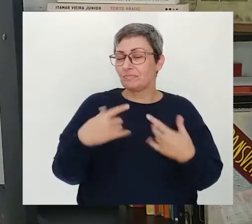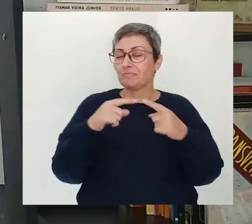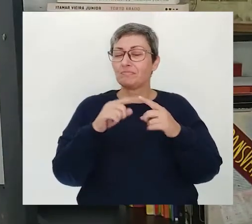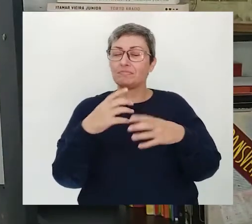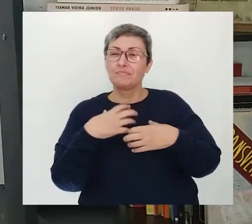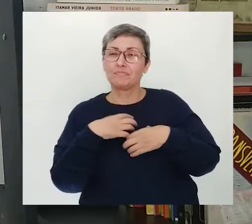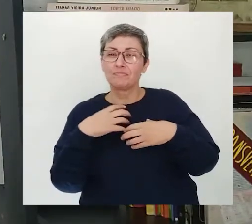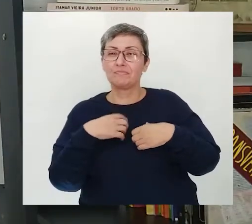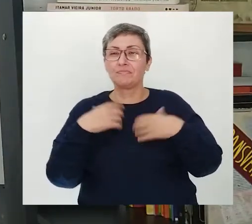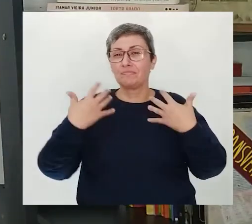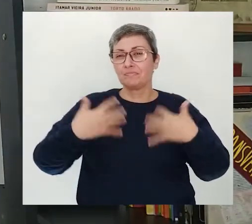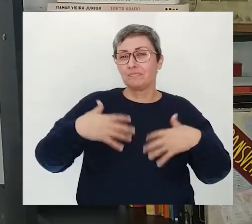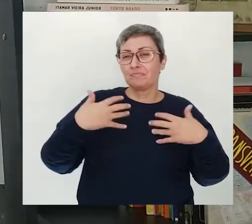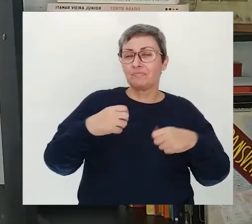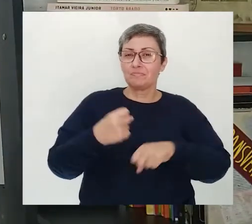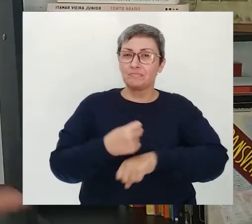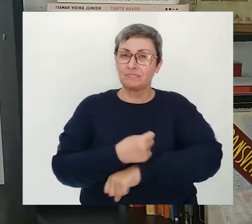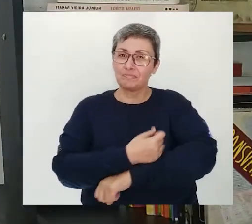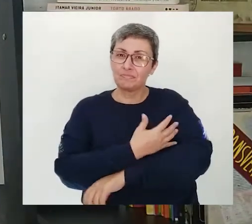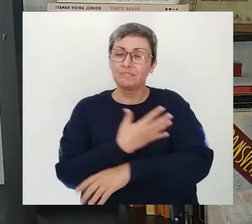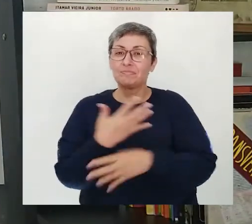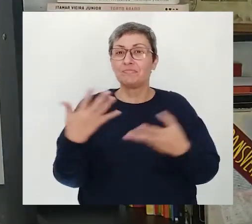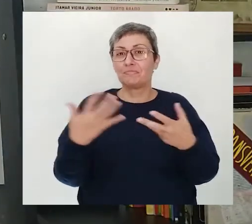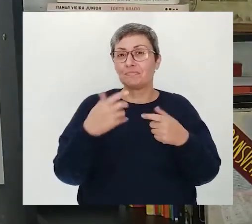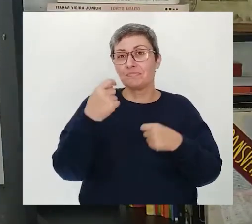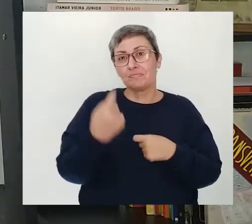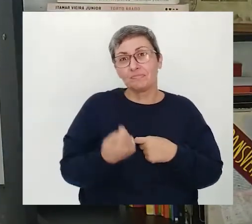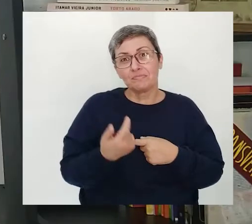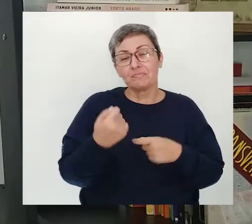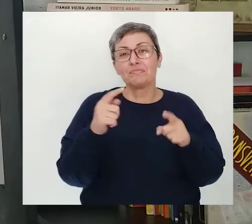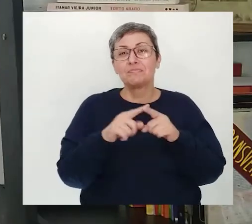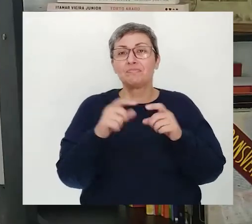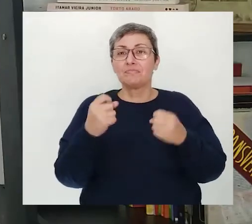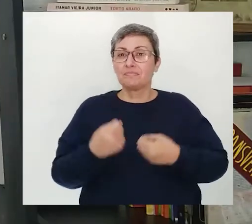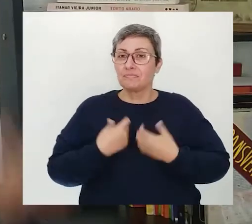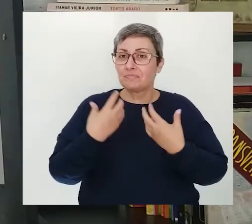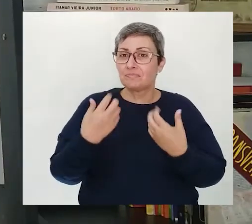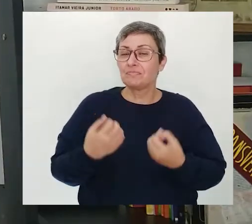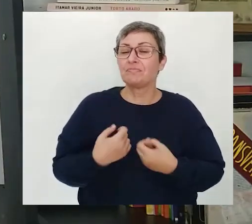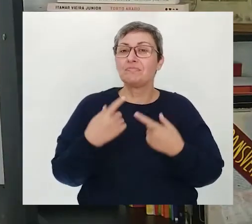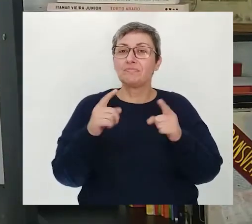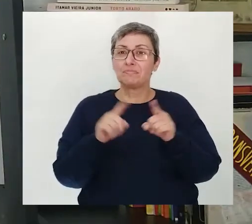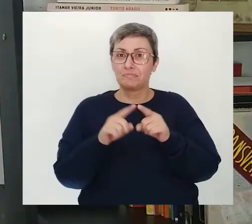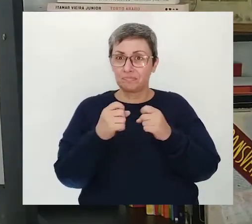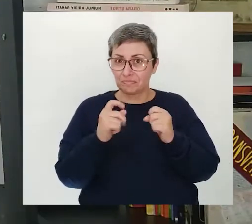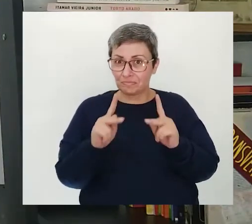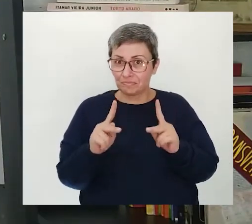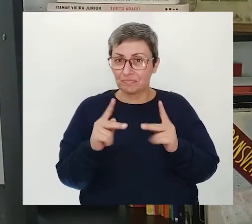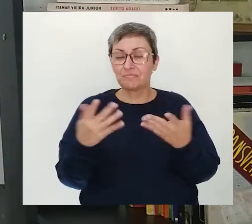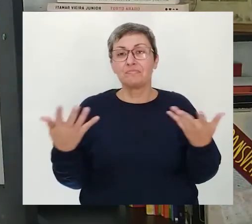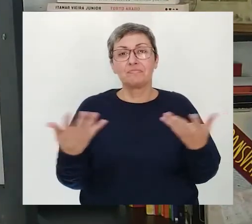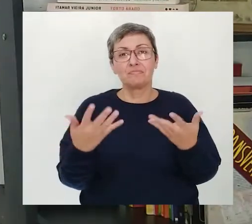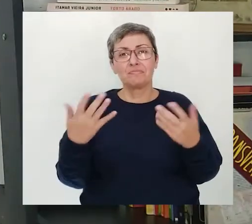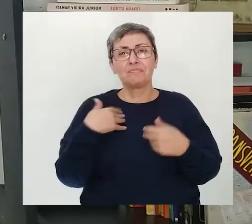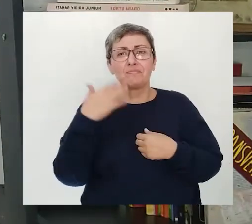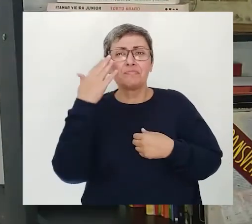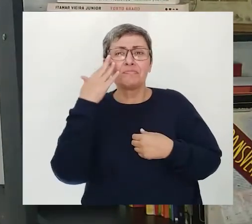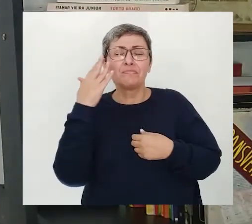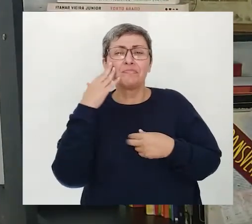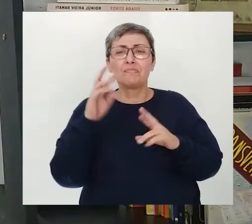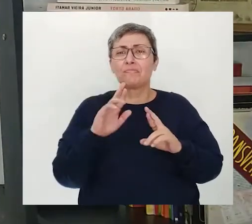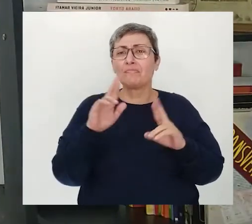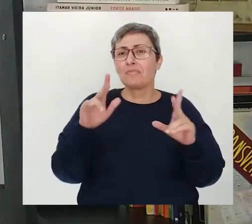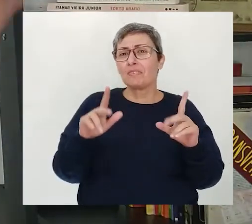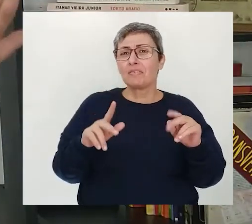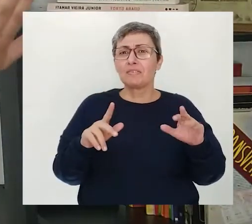né? De sentimentos e emoções. Então a gente vai falar hoje mais um pouquinho sobre poema e poesia. Tudo bem? E vocês sabem qual